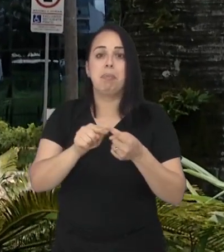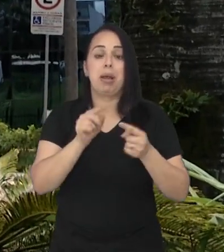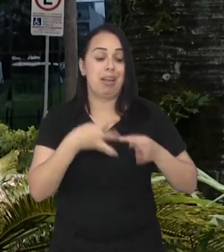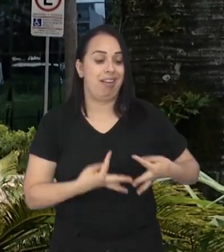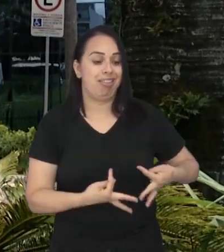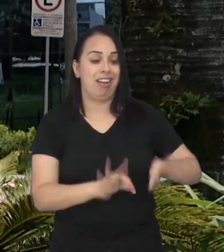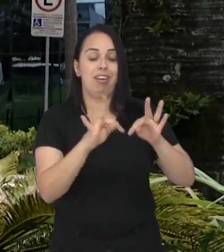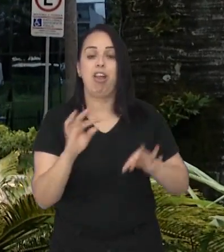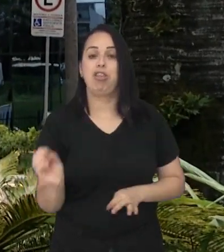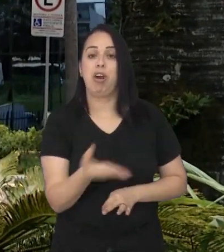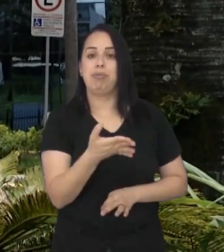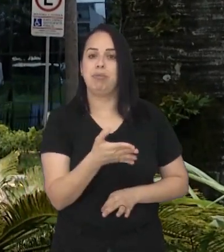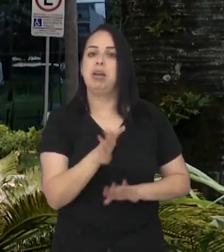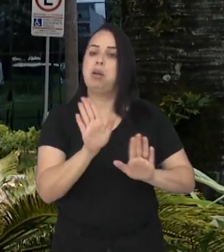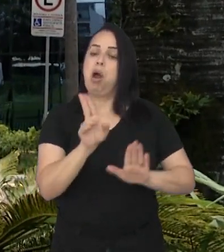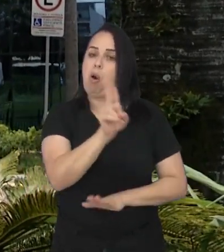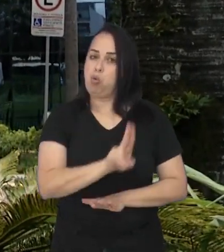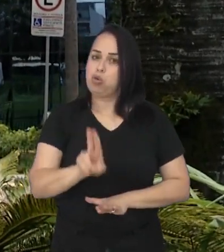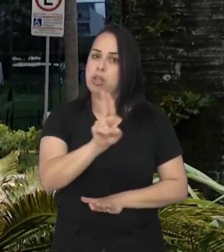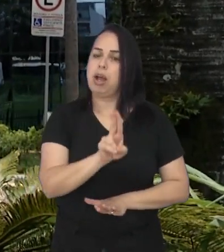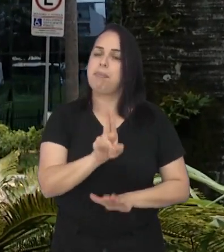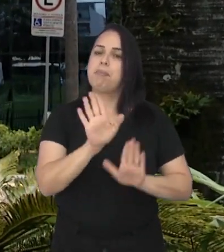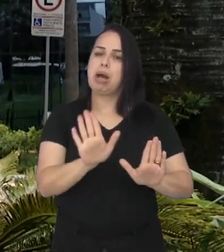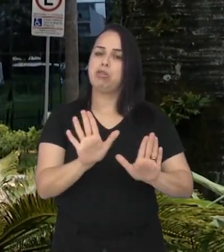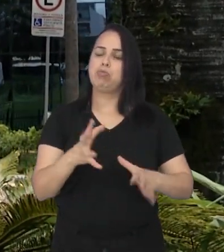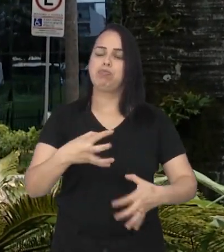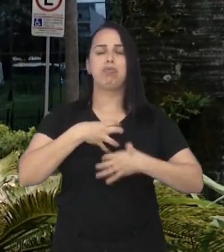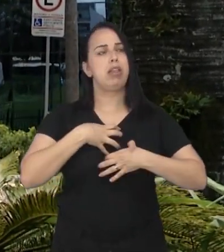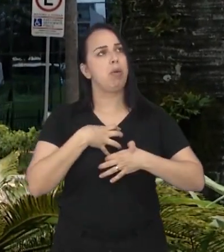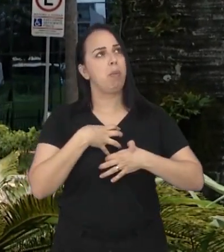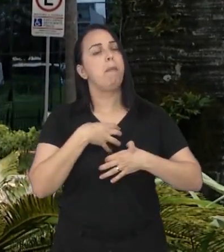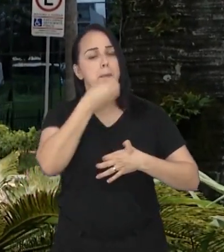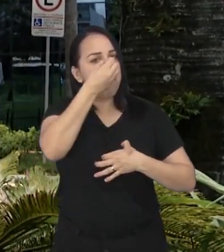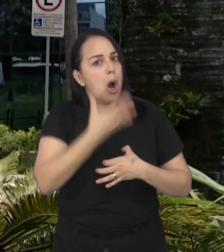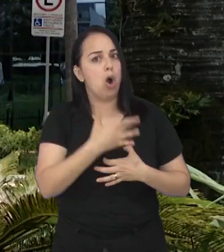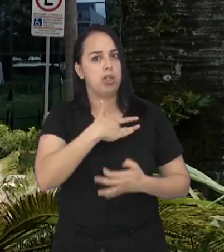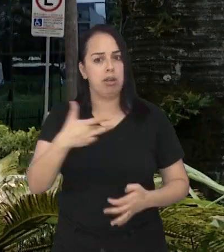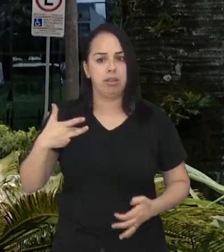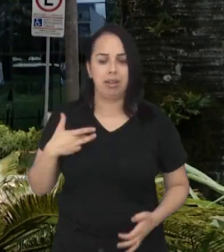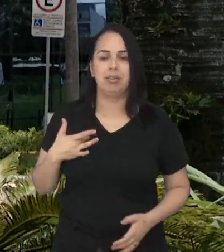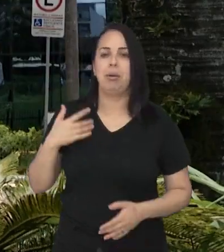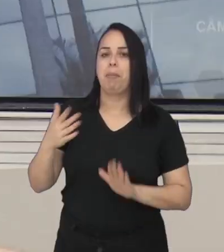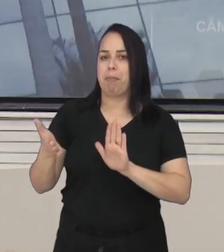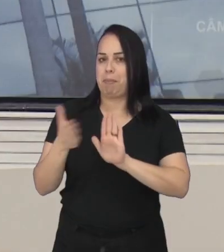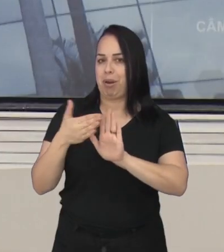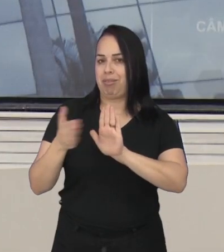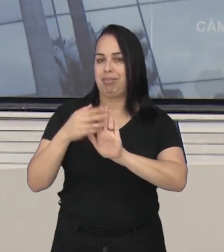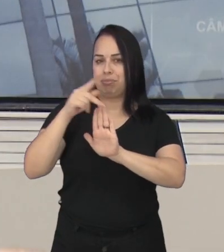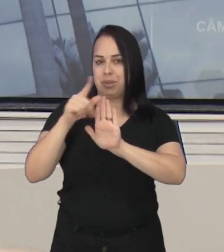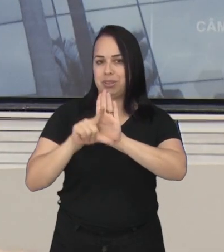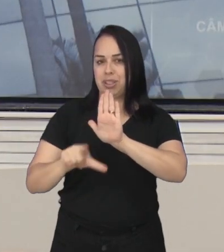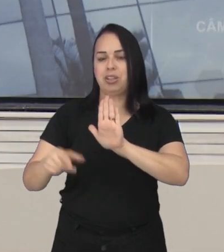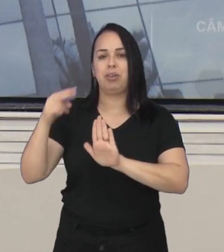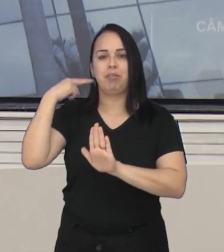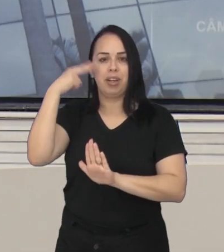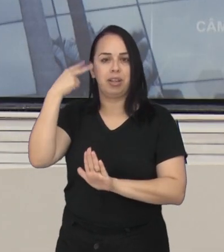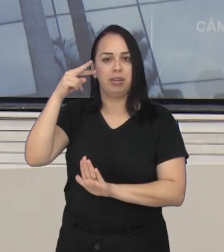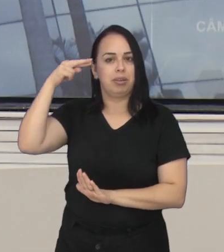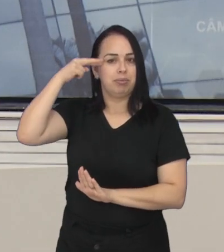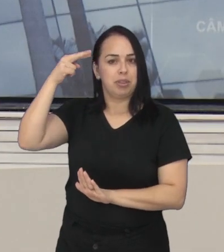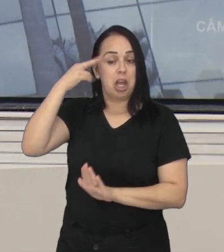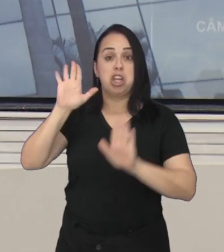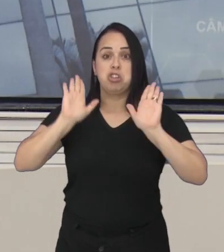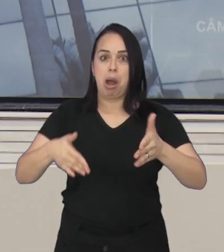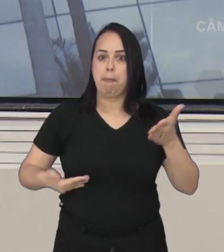medidas para que as novas tecnologias sejam usadas de forma saudável. Um projeto de lei do vereador